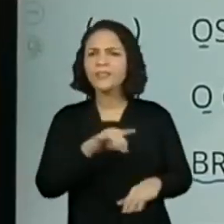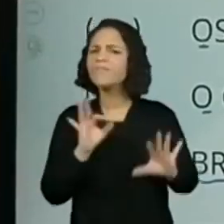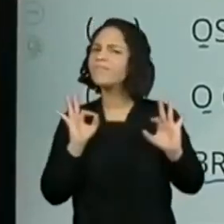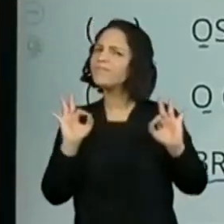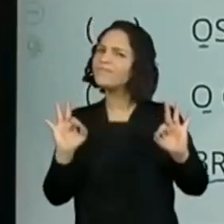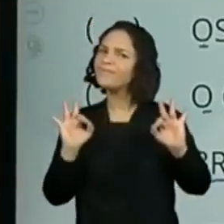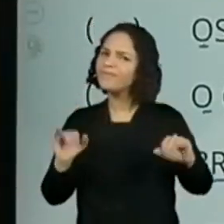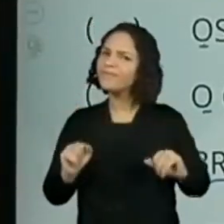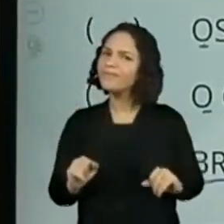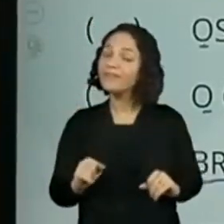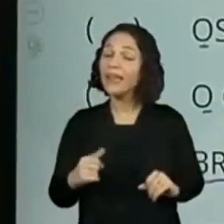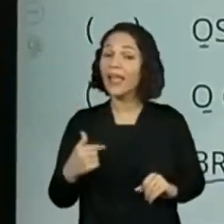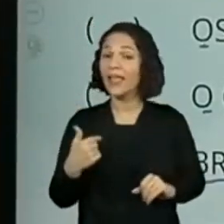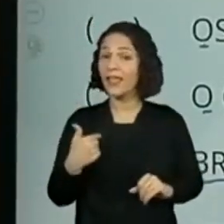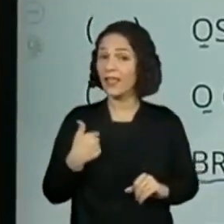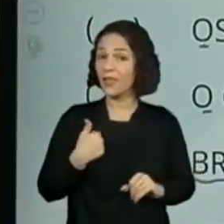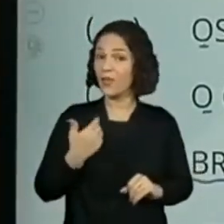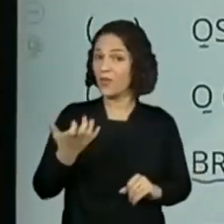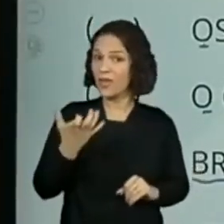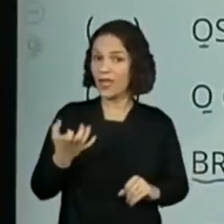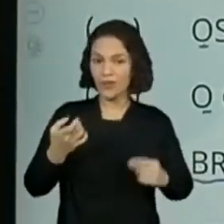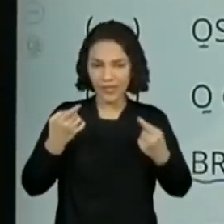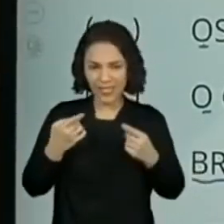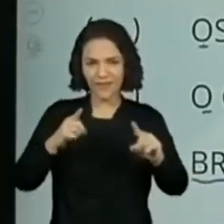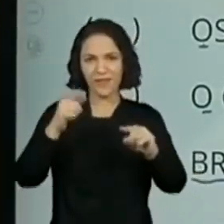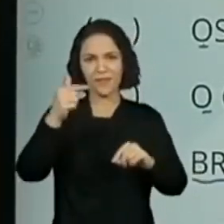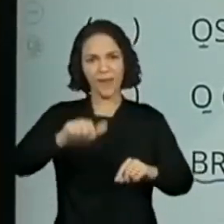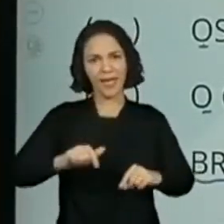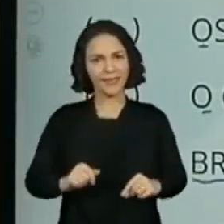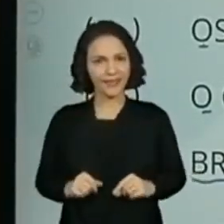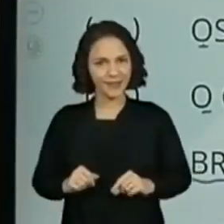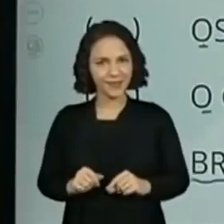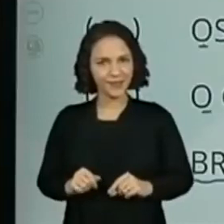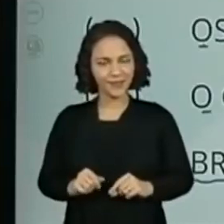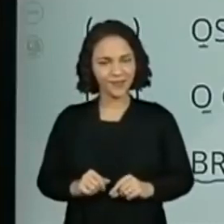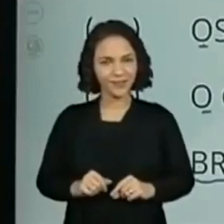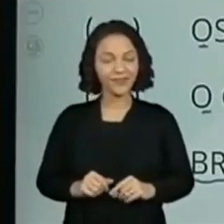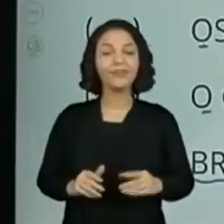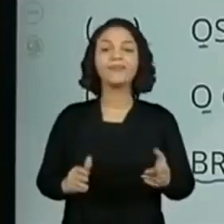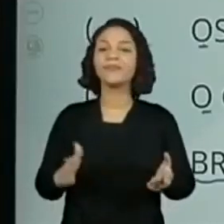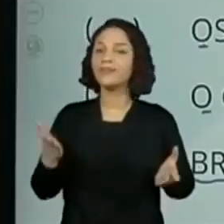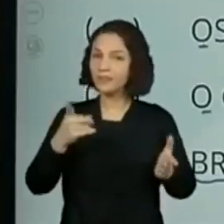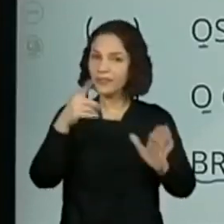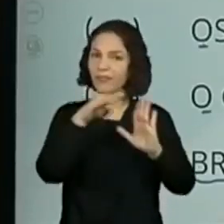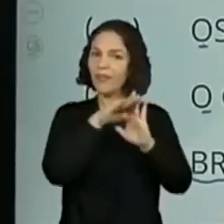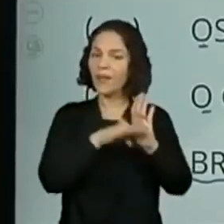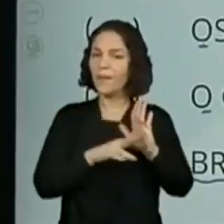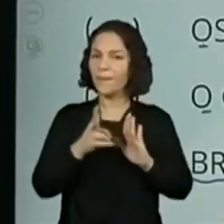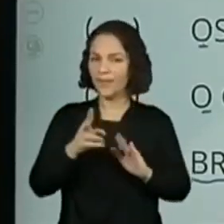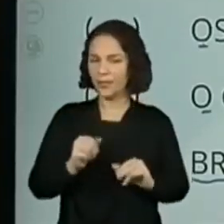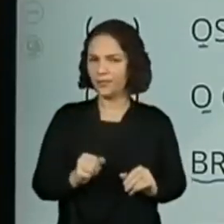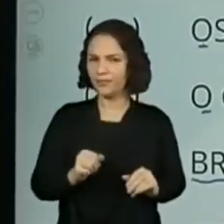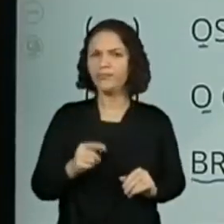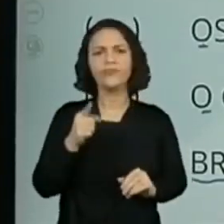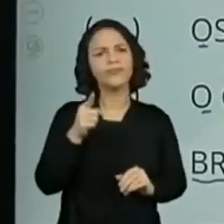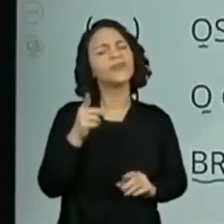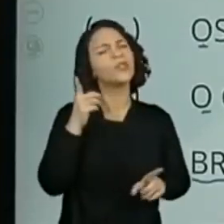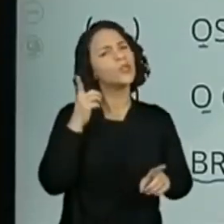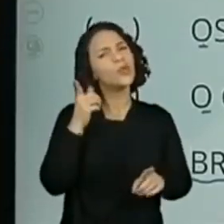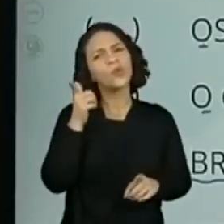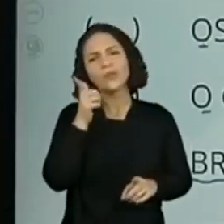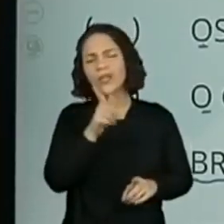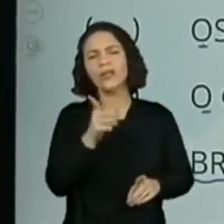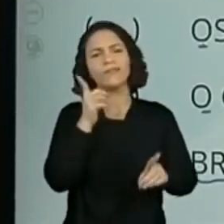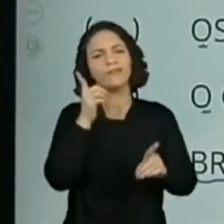bem, que eu gostaria de lançar mais um desafio para vocês. Ainda com essa lista. Será que vocês